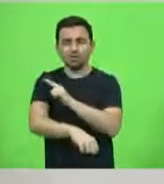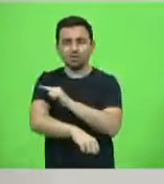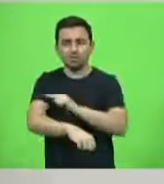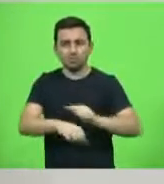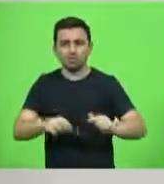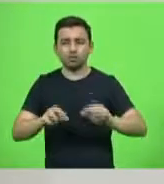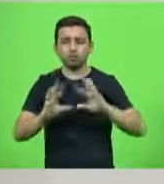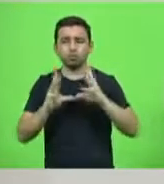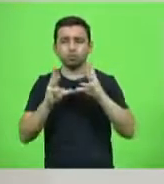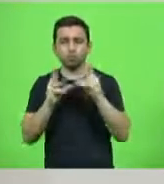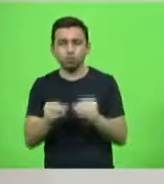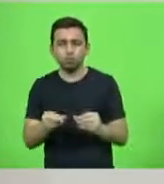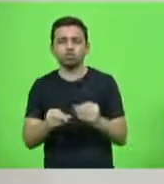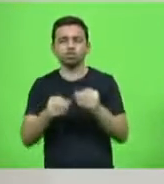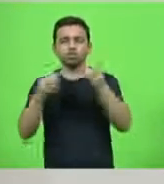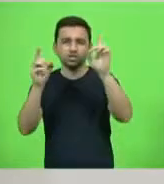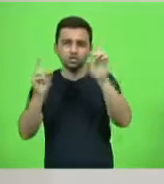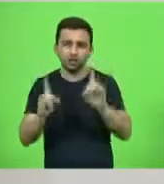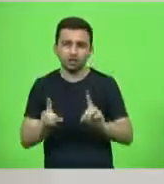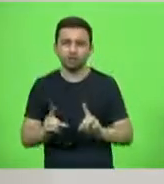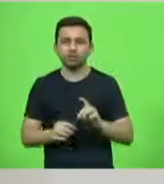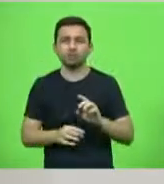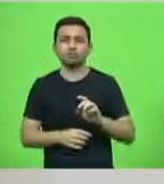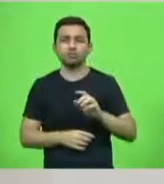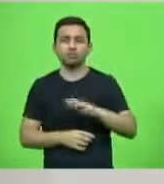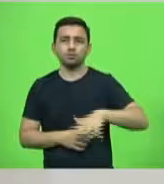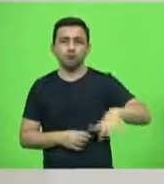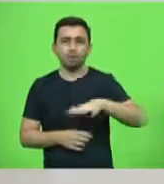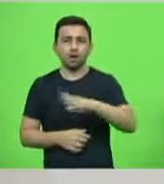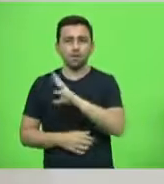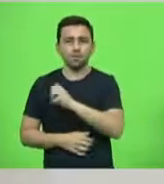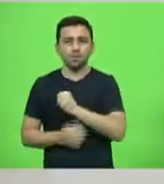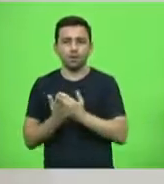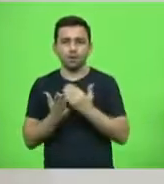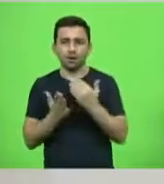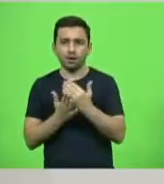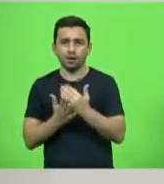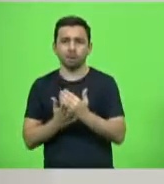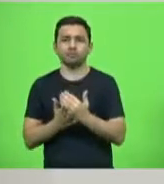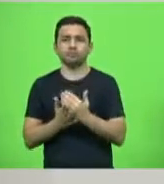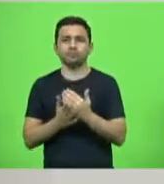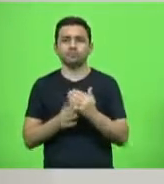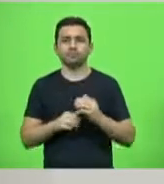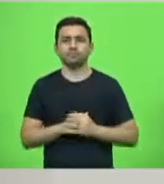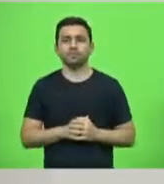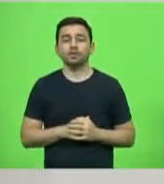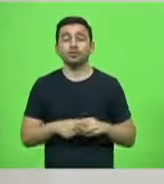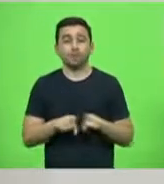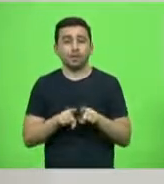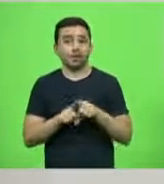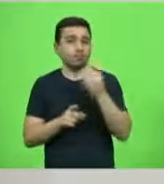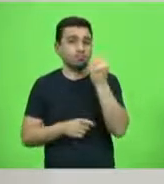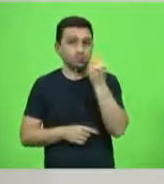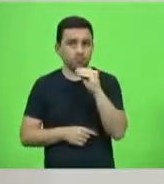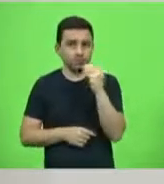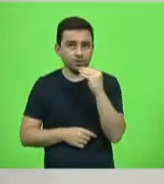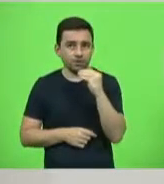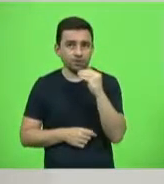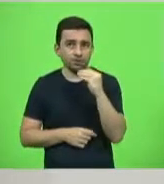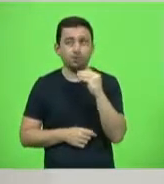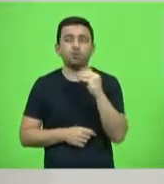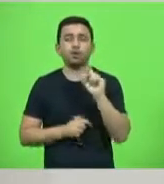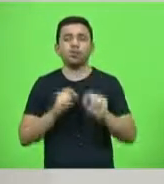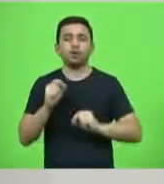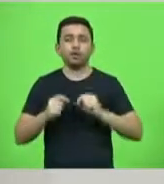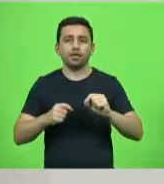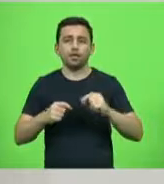trabalhadores e trabalhadoras, mais amor e menos ódio. E eu aproveito também para dizer que tenho muito orgulho